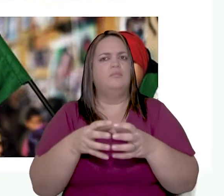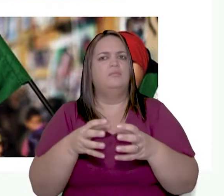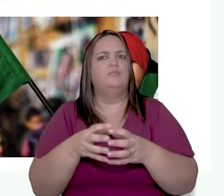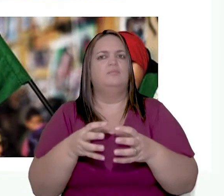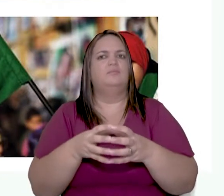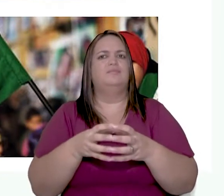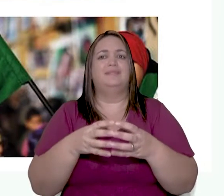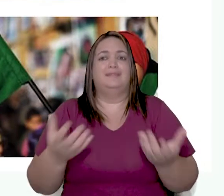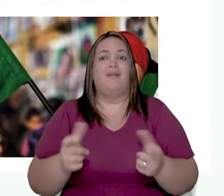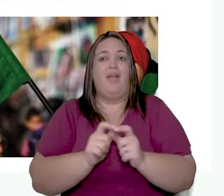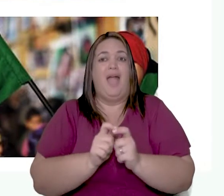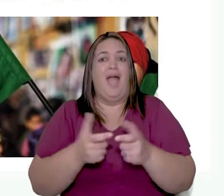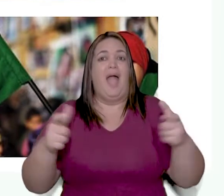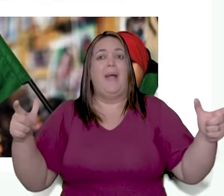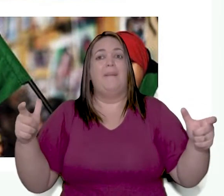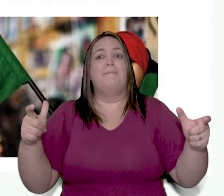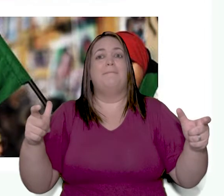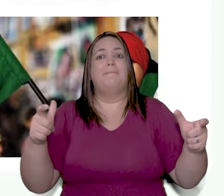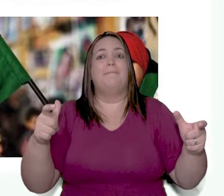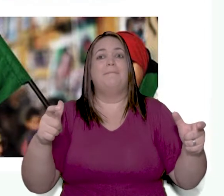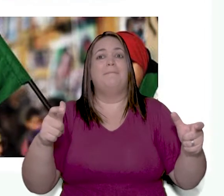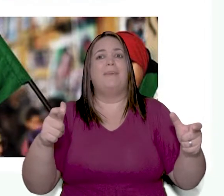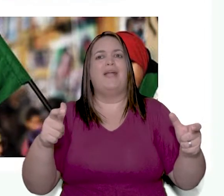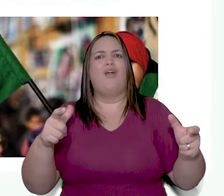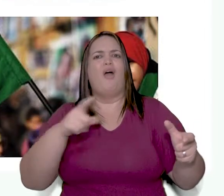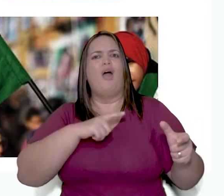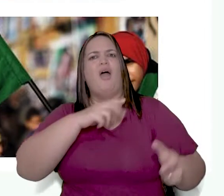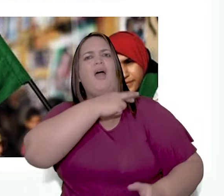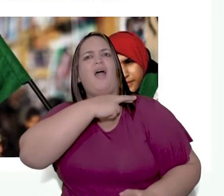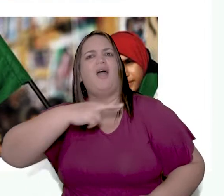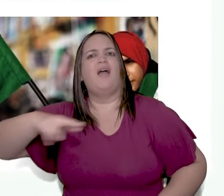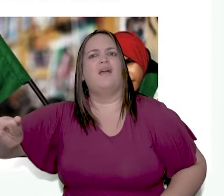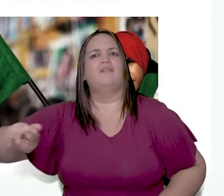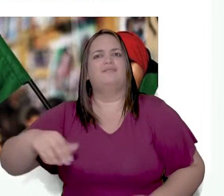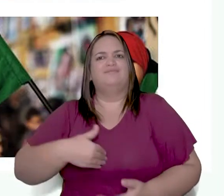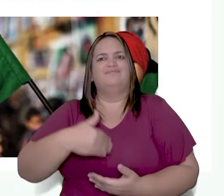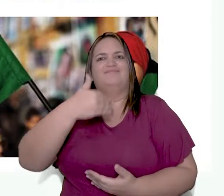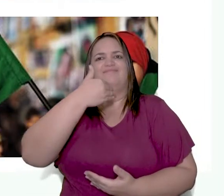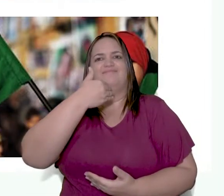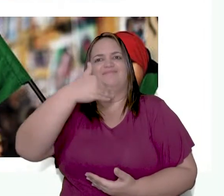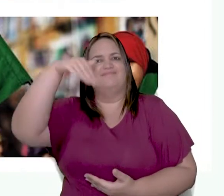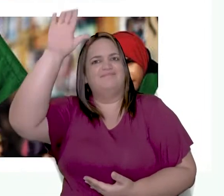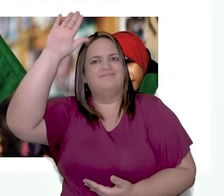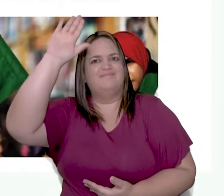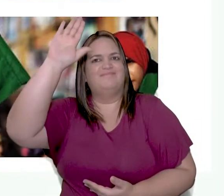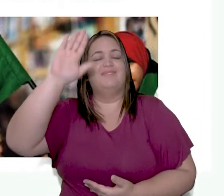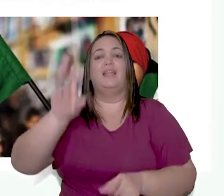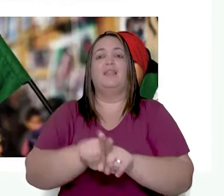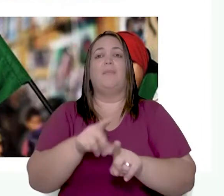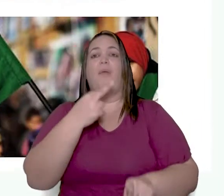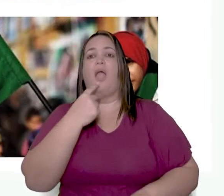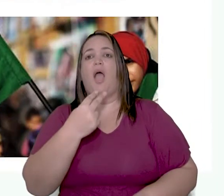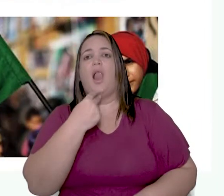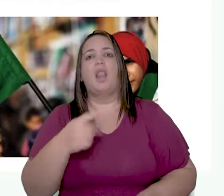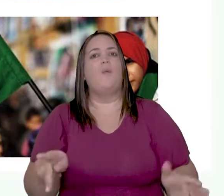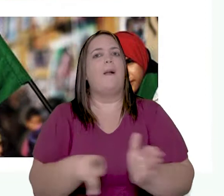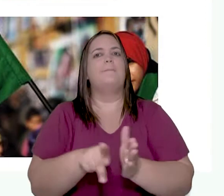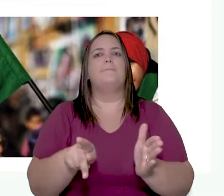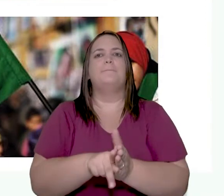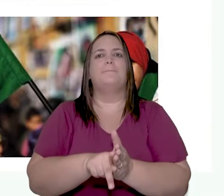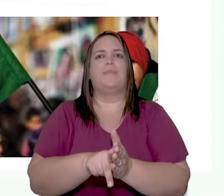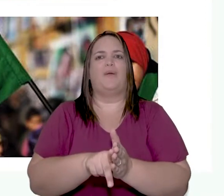compreende um conjunto de nações que a maioria pratica a